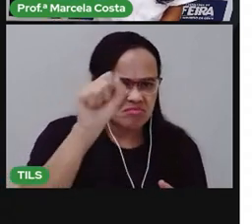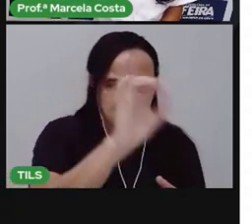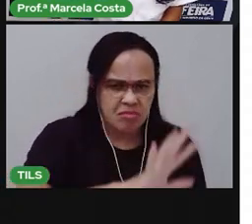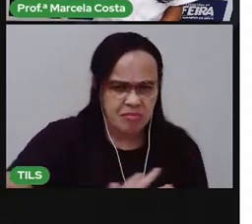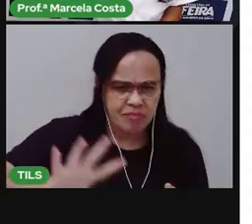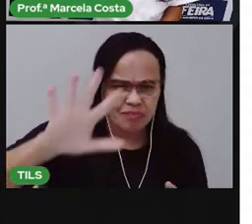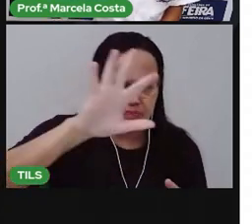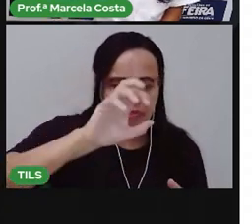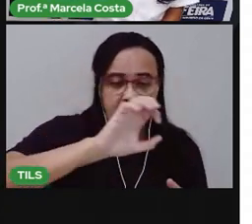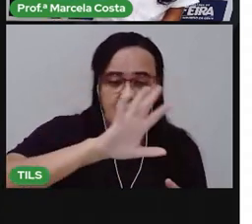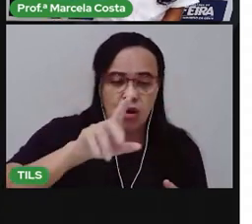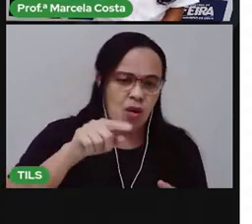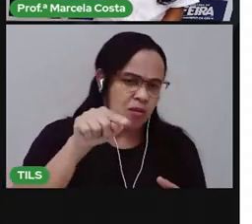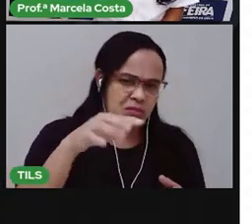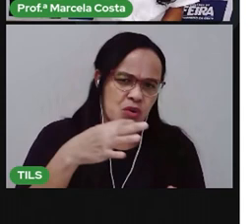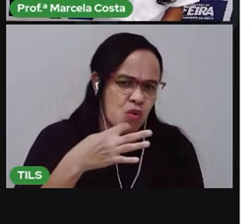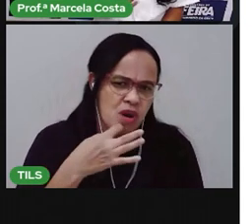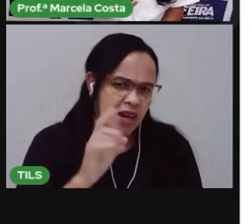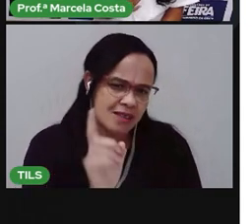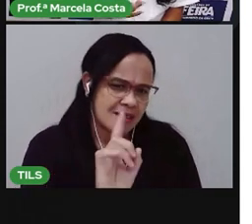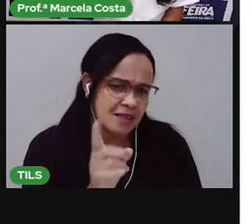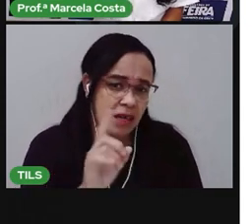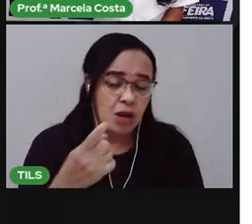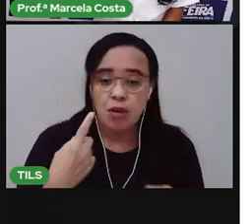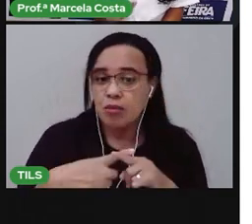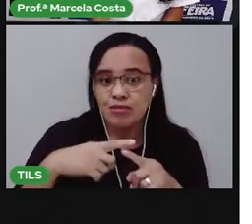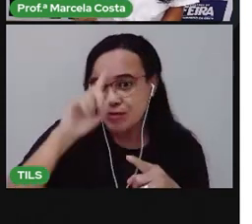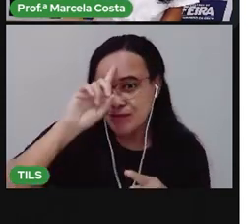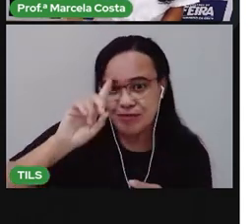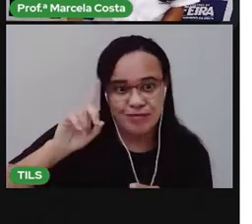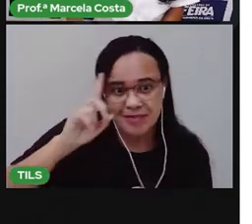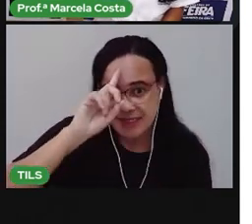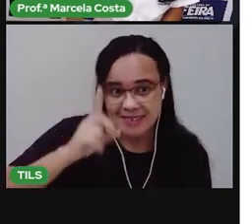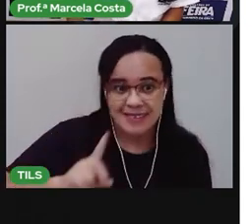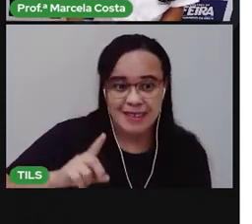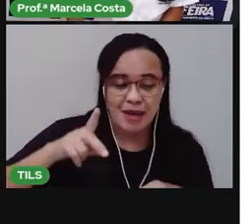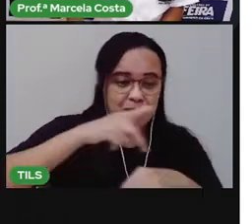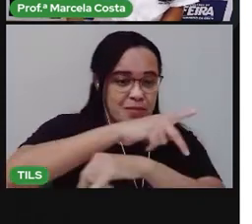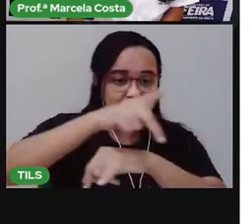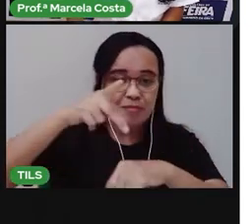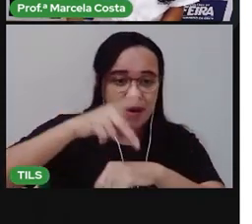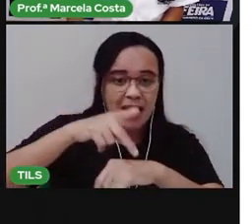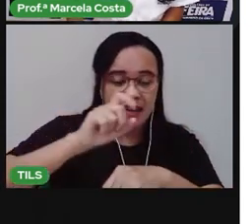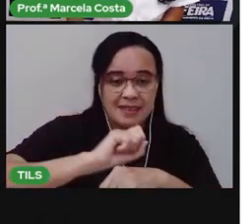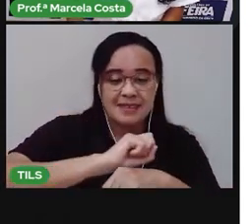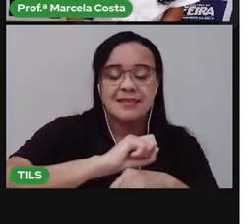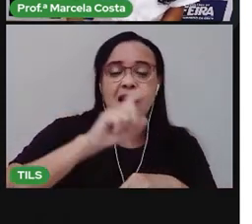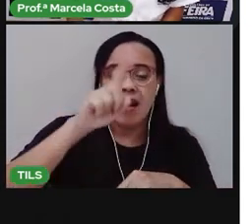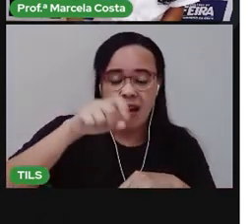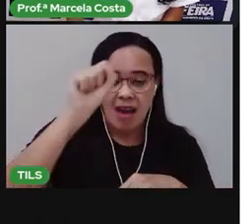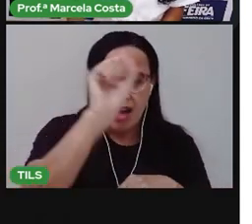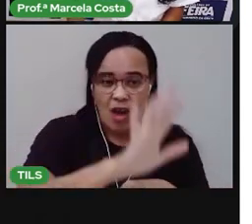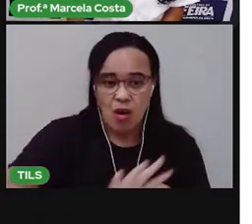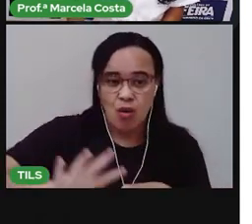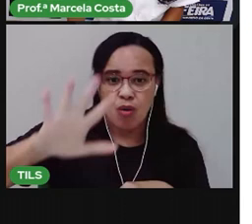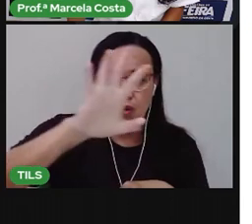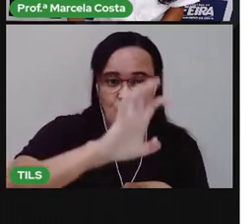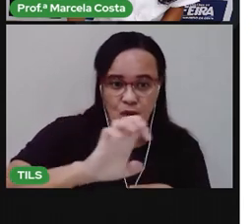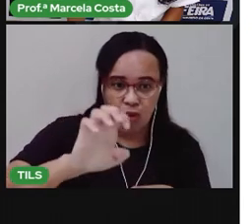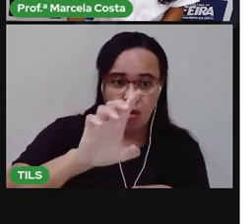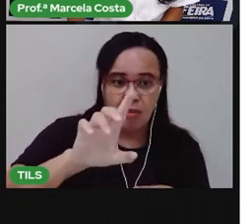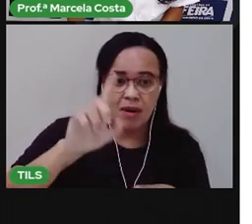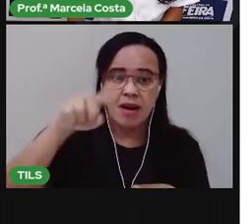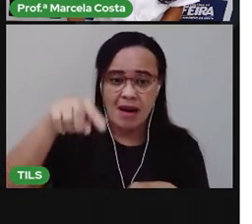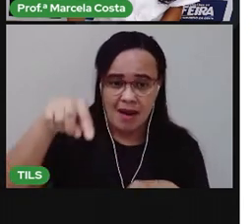Sabe que brinquedo é esse, mas não conhece a origem dele. Pois, agora você vai ficar sabendo que ele é de origem europeia. É